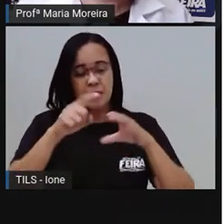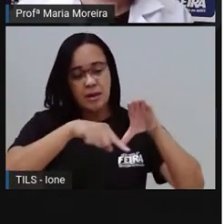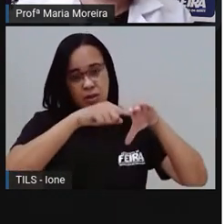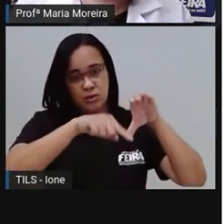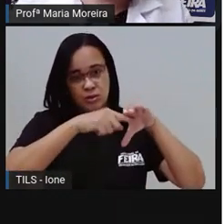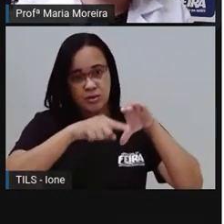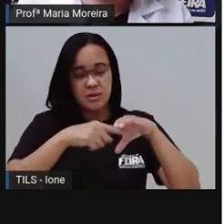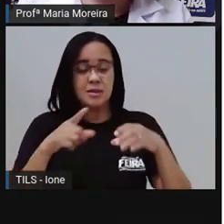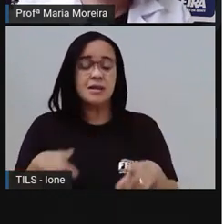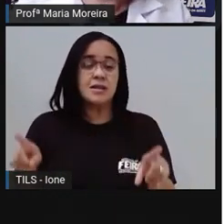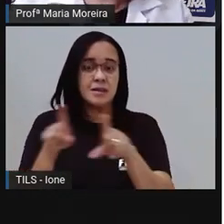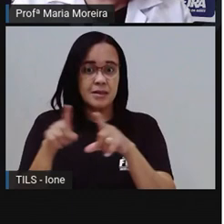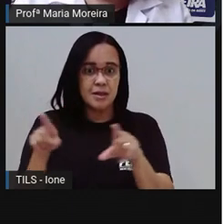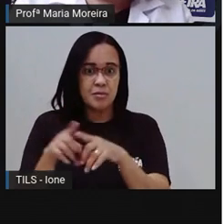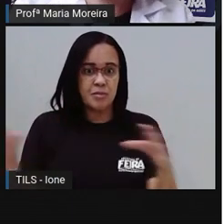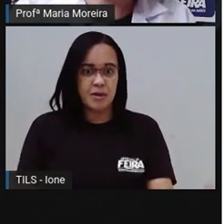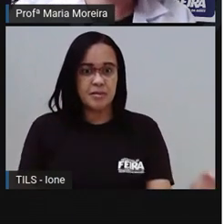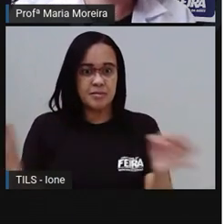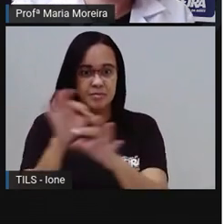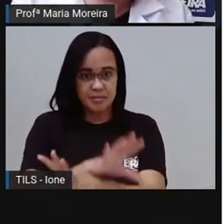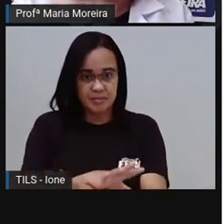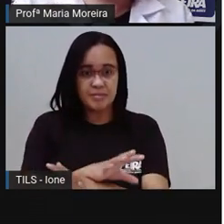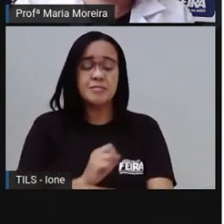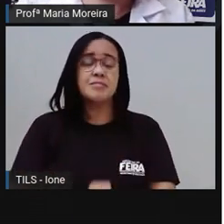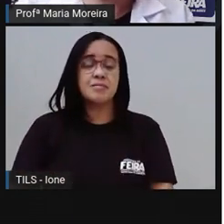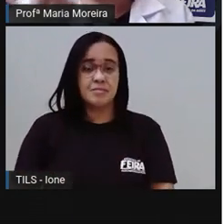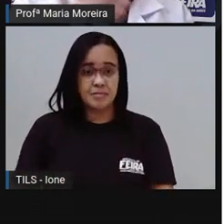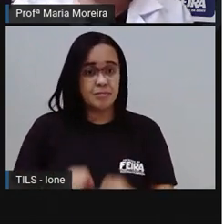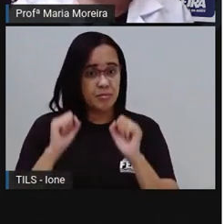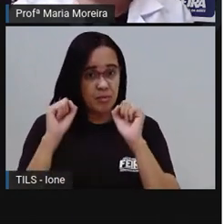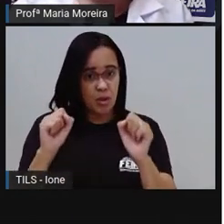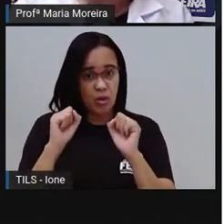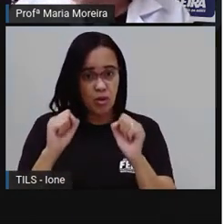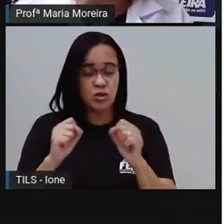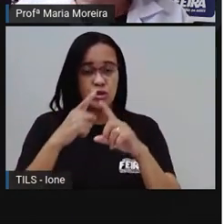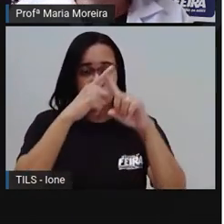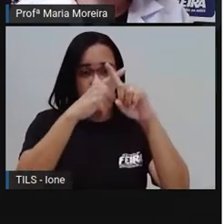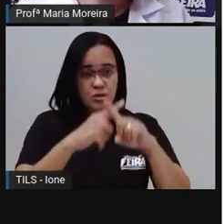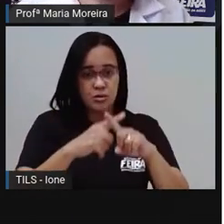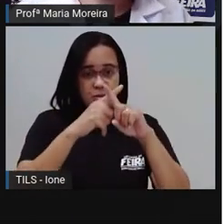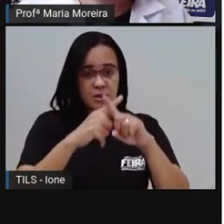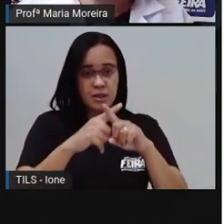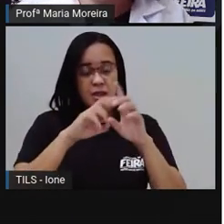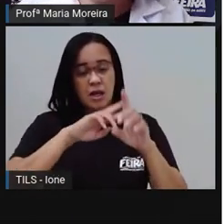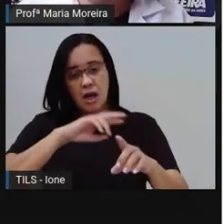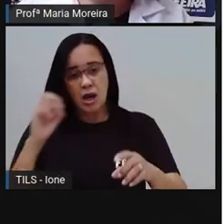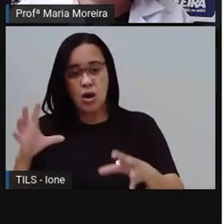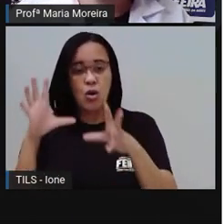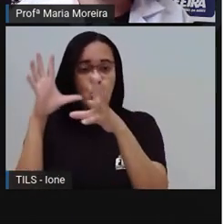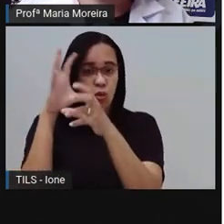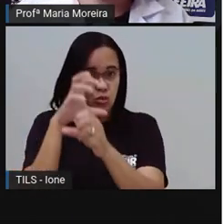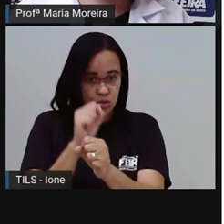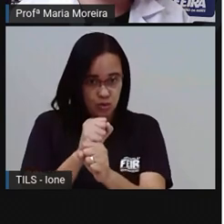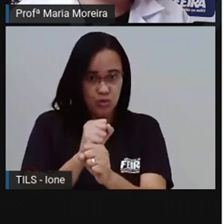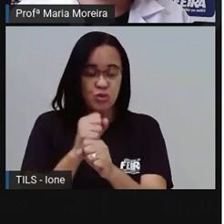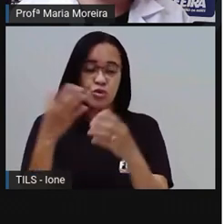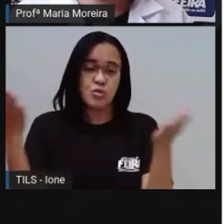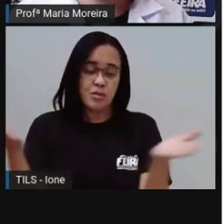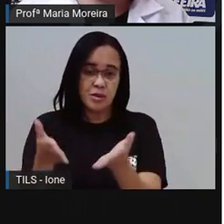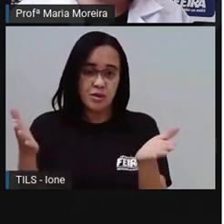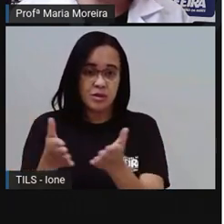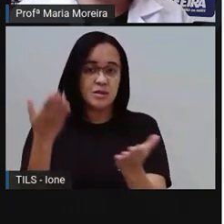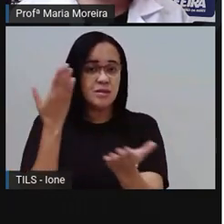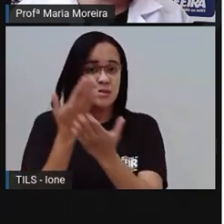as resoluções, né? Bem direitinho. Vocês podem fazer com multiplicação ou com soma. nossa aula está